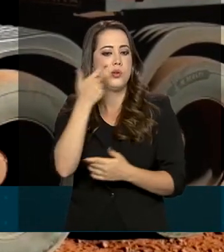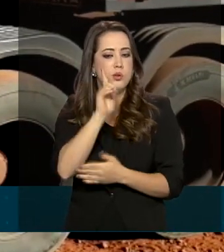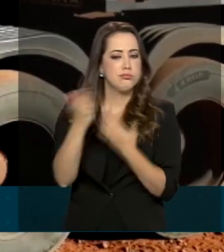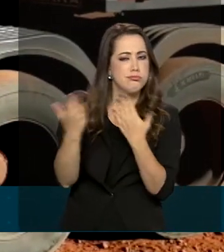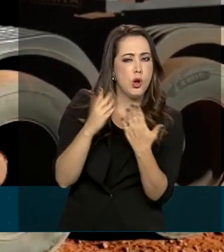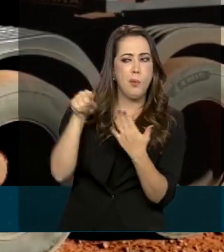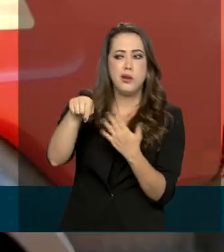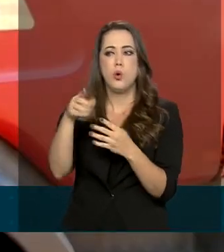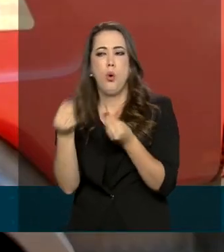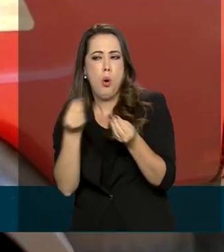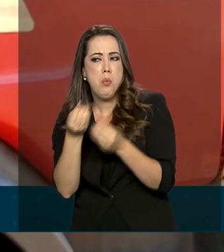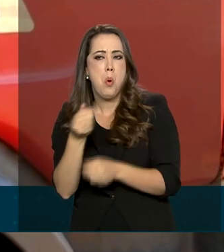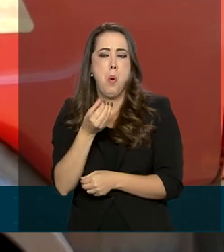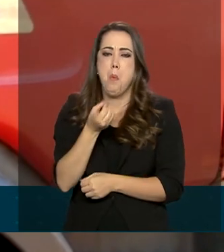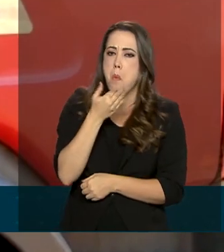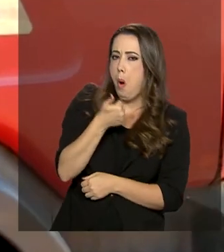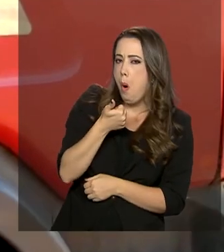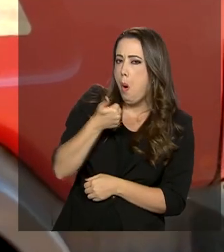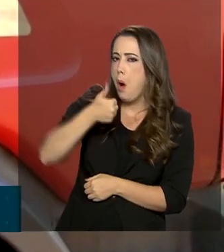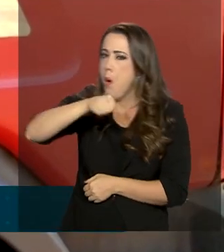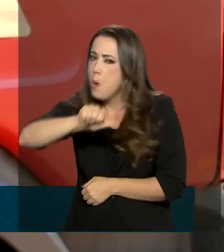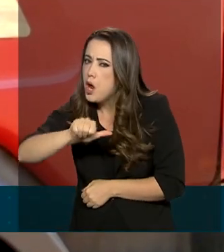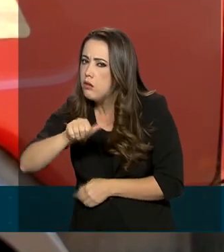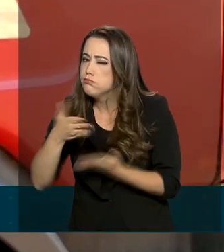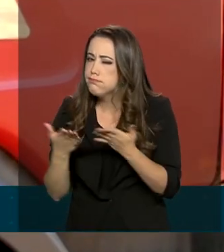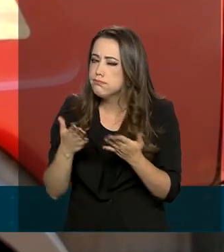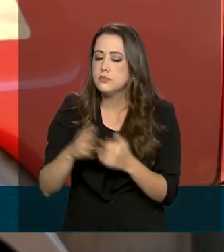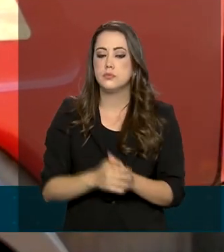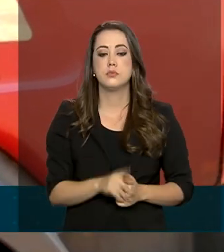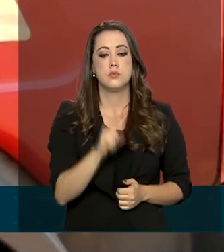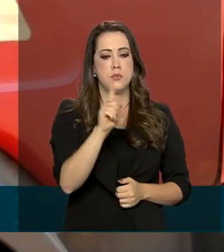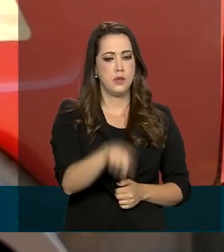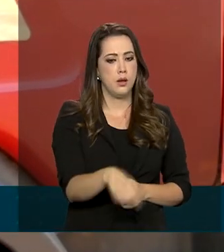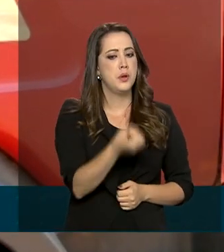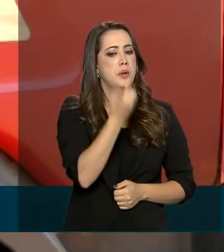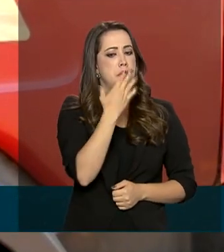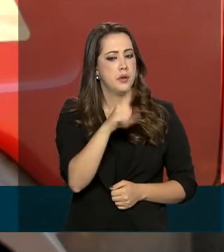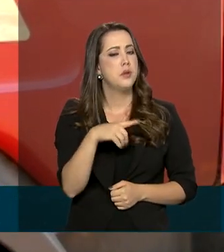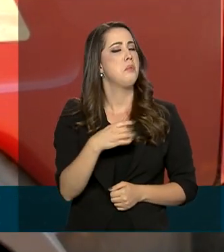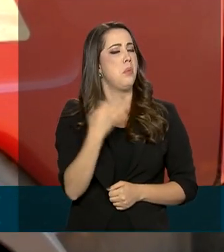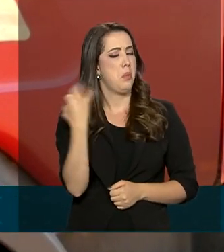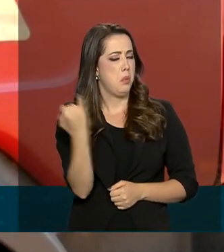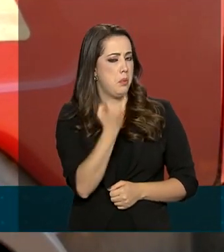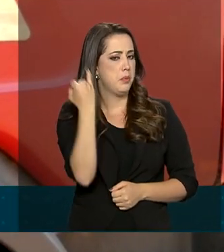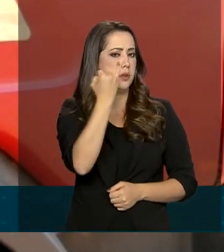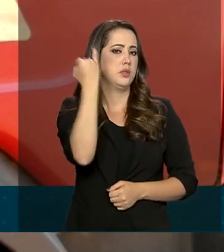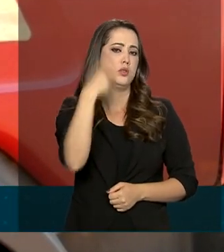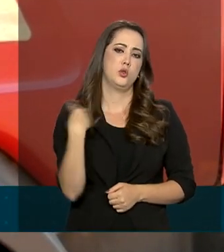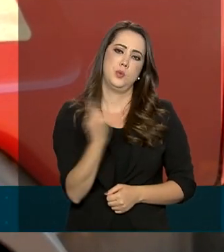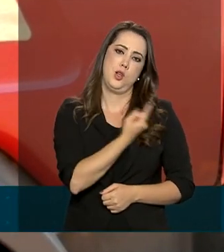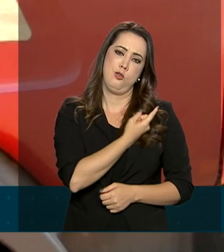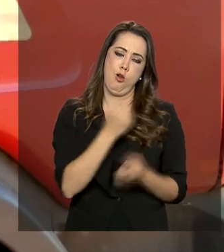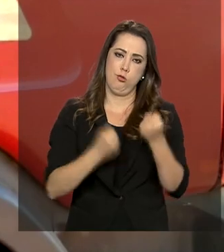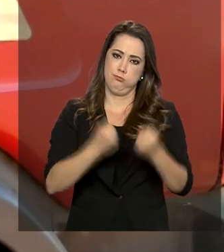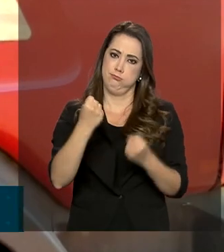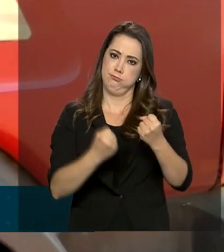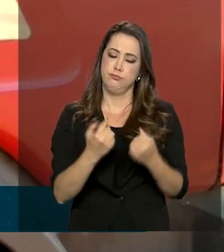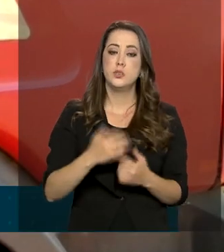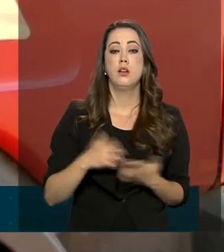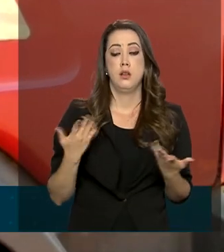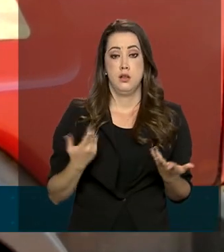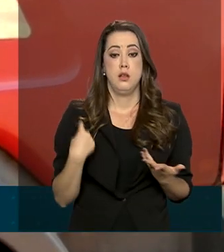condições das rodovias. É algo que nos beneficia e só nos faz bem a todos nós, como os condutores,